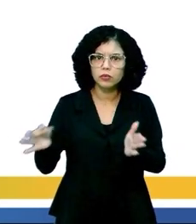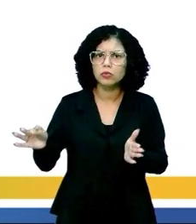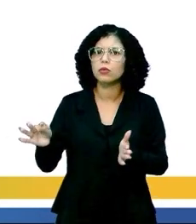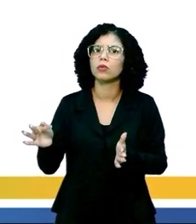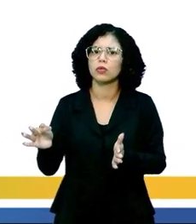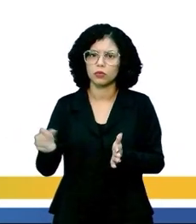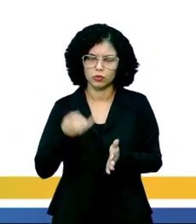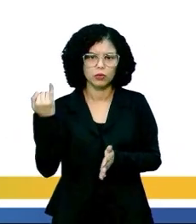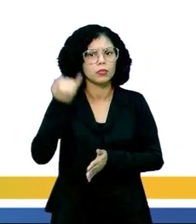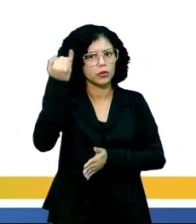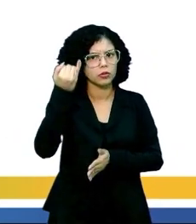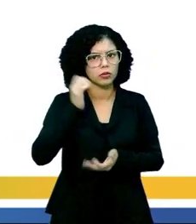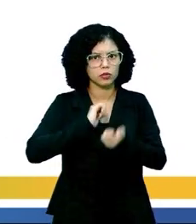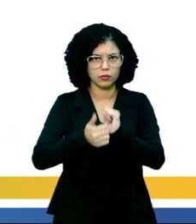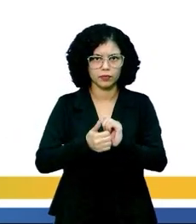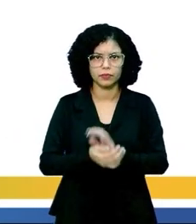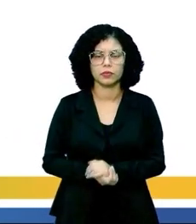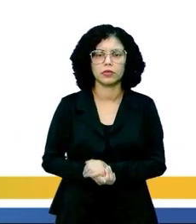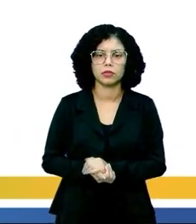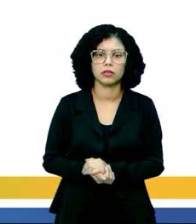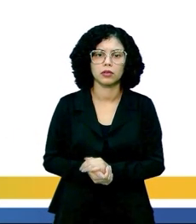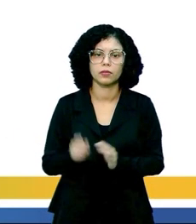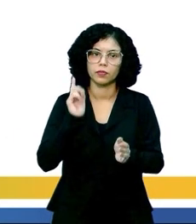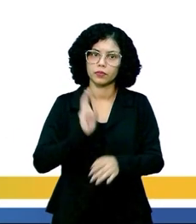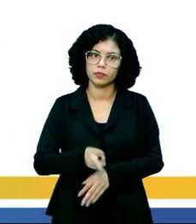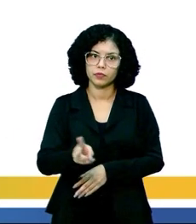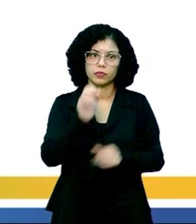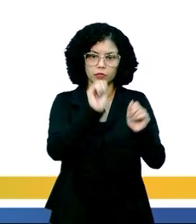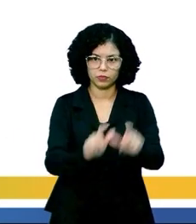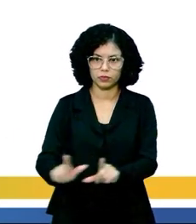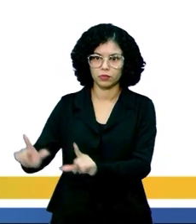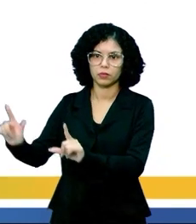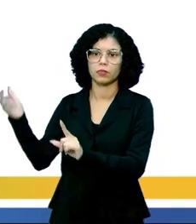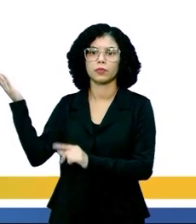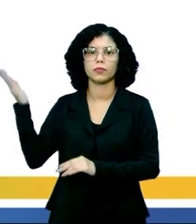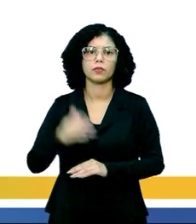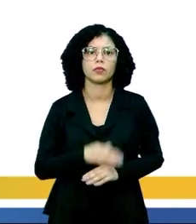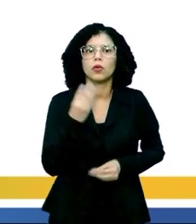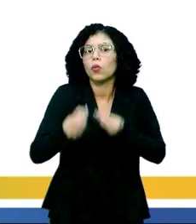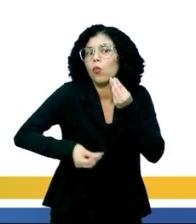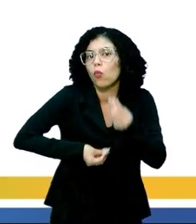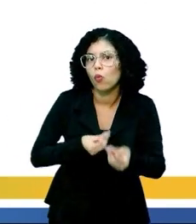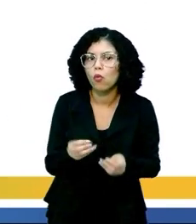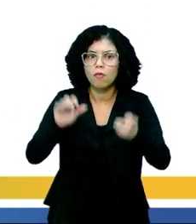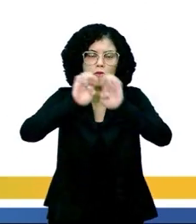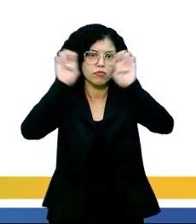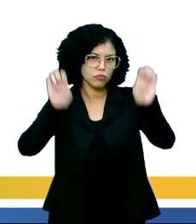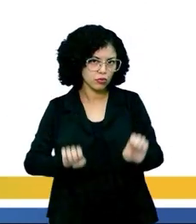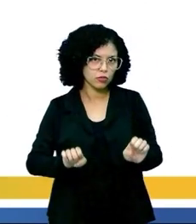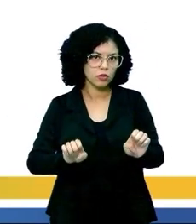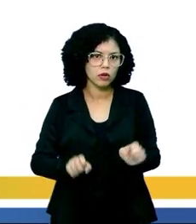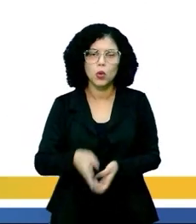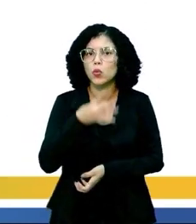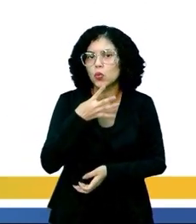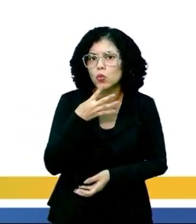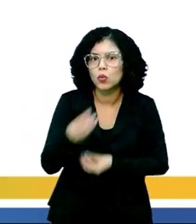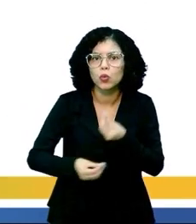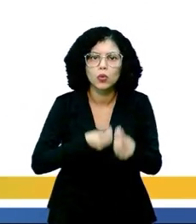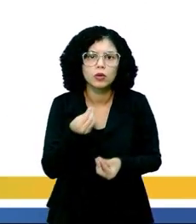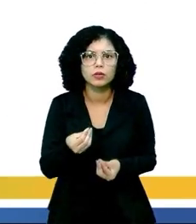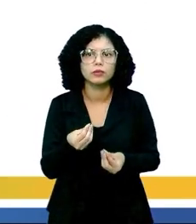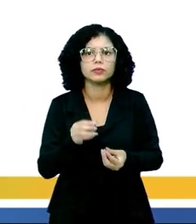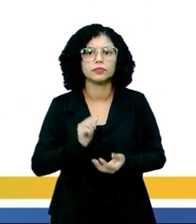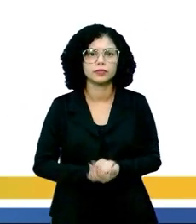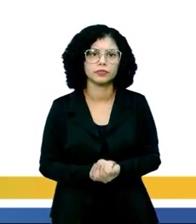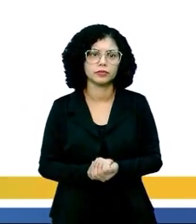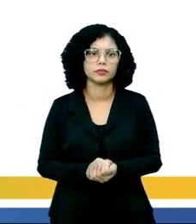aí adequadamente. Seguindo aí para o próximo slide, como é que são estruturadas e em que sequências esses níveis estão? Então,